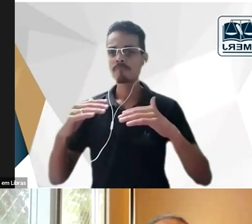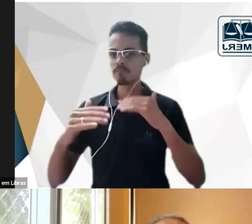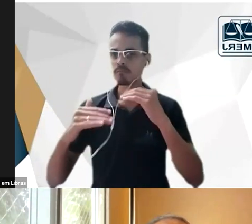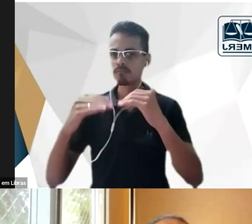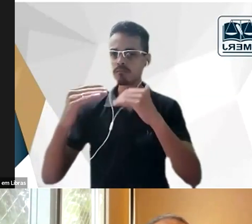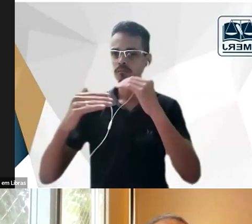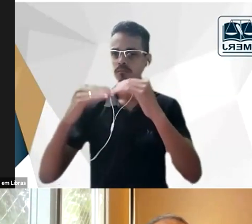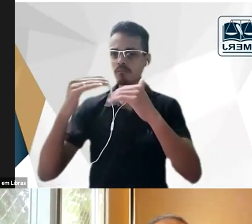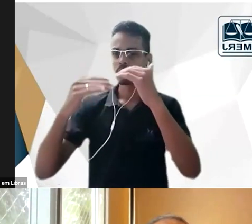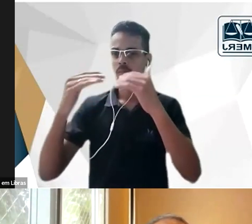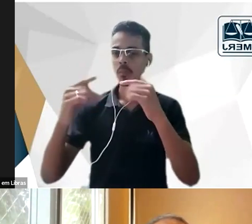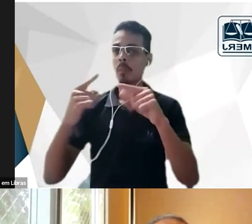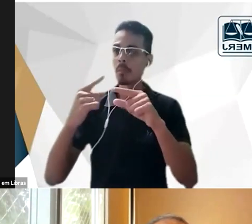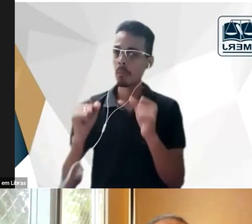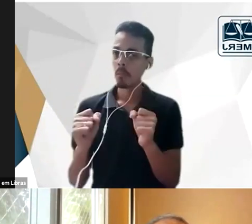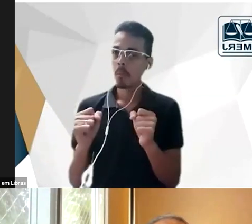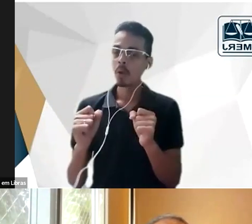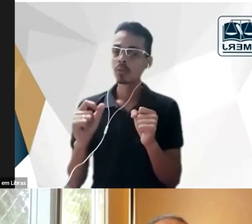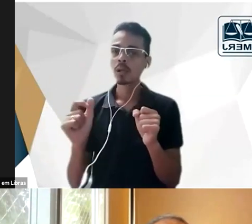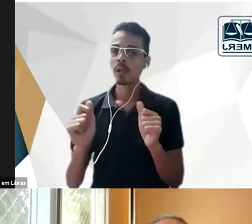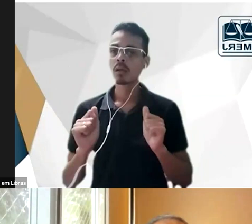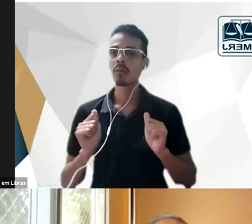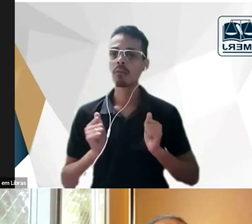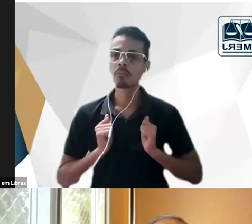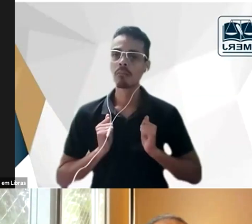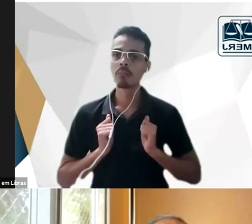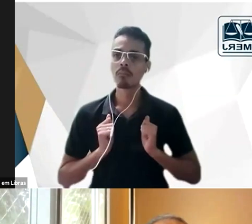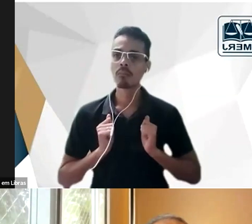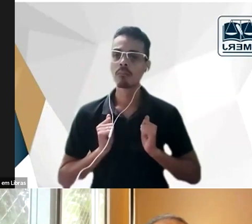podem se atrofiar porque a visão